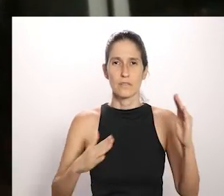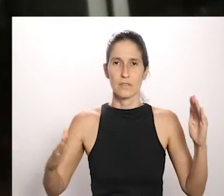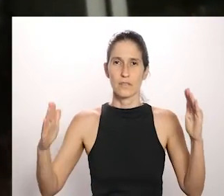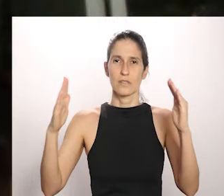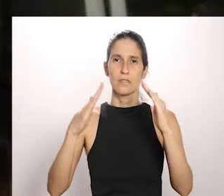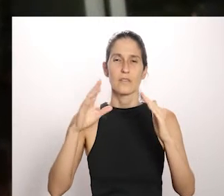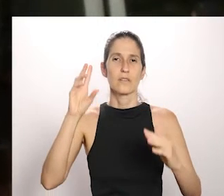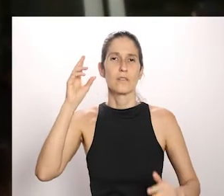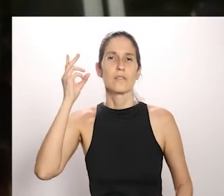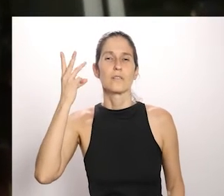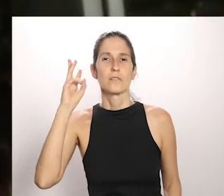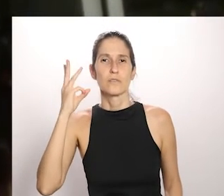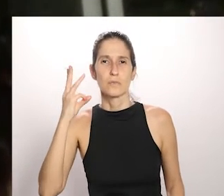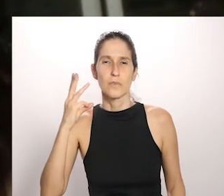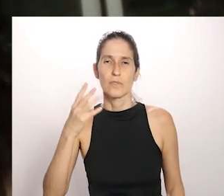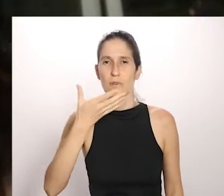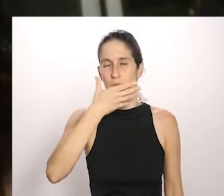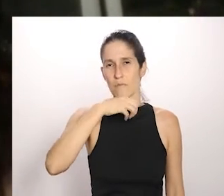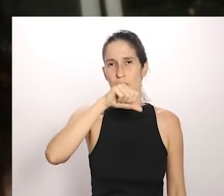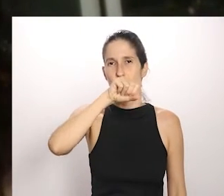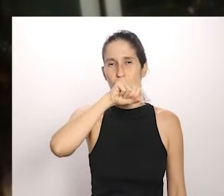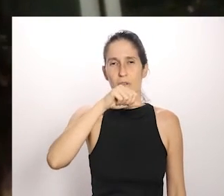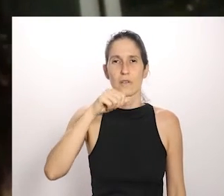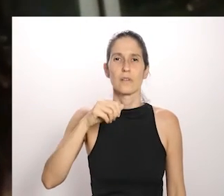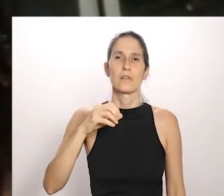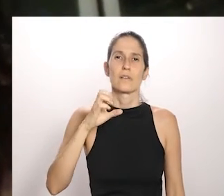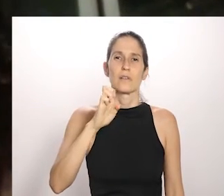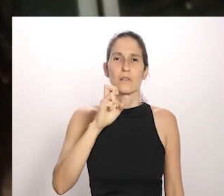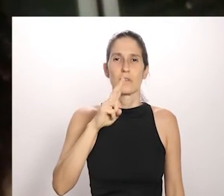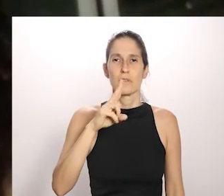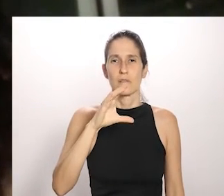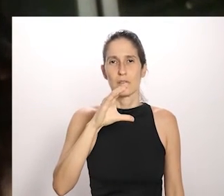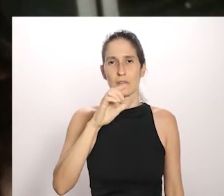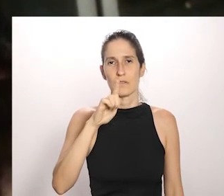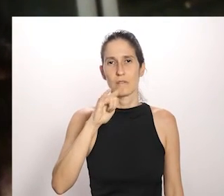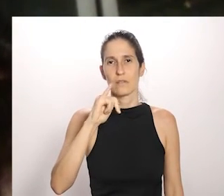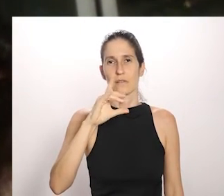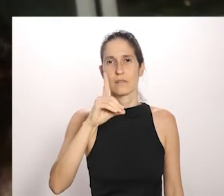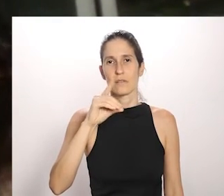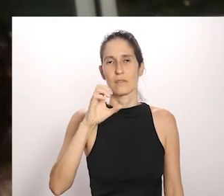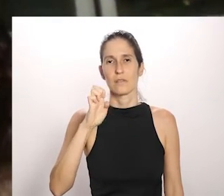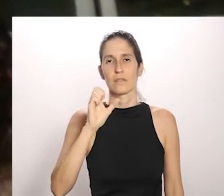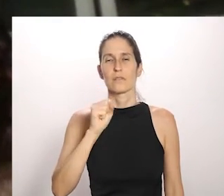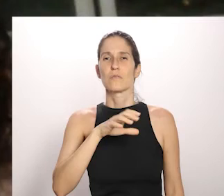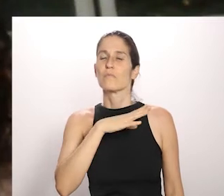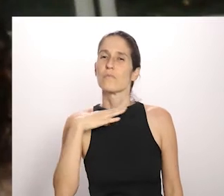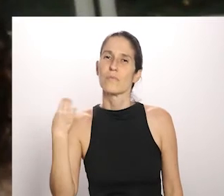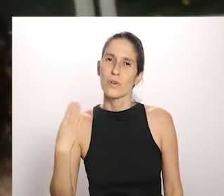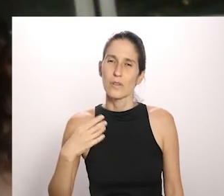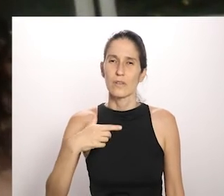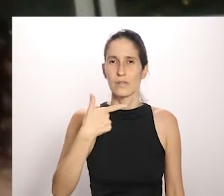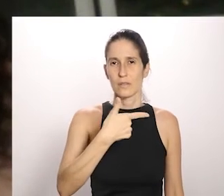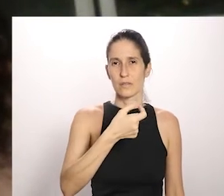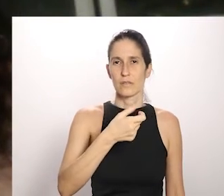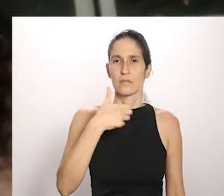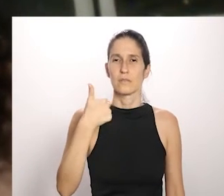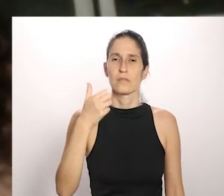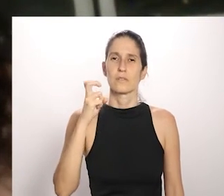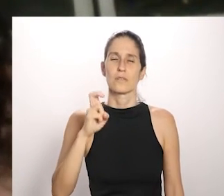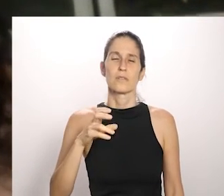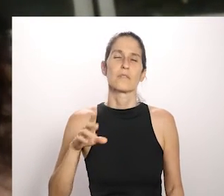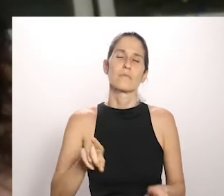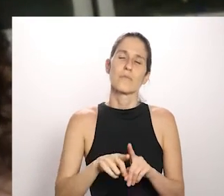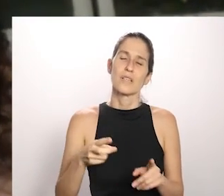e Pai Euclides que nos deixou em 2015, né? Eu tive a sorte, a honra de conviver muito com ele, eu